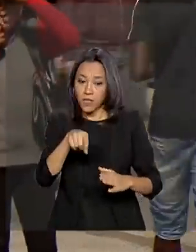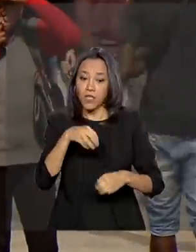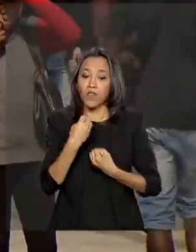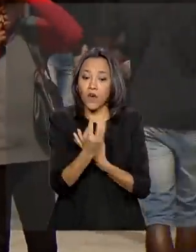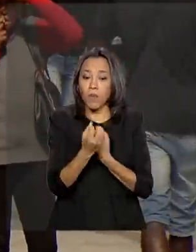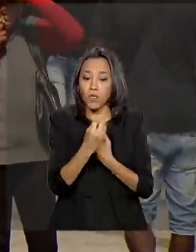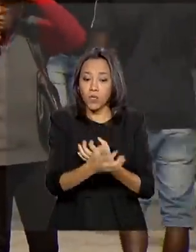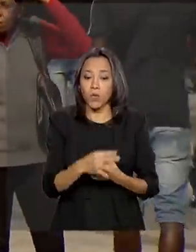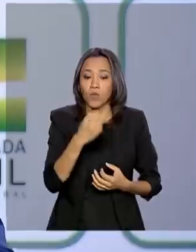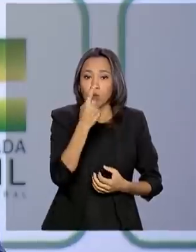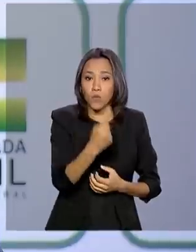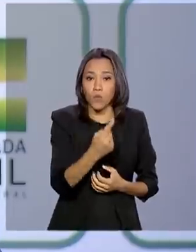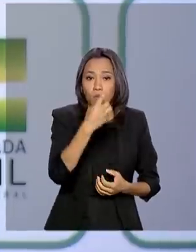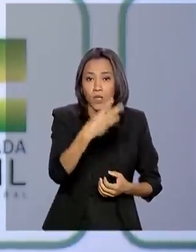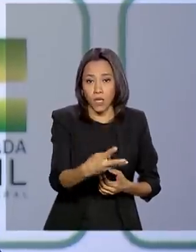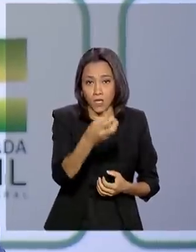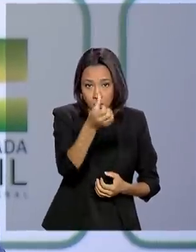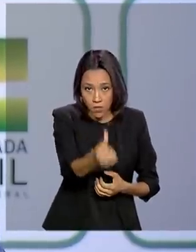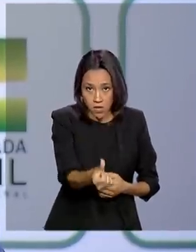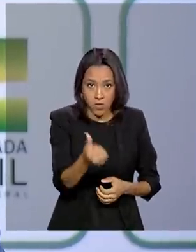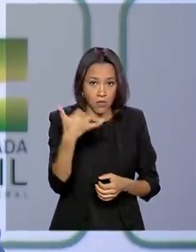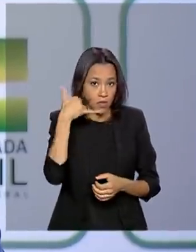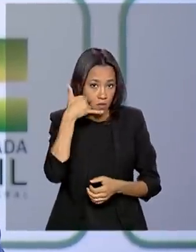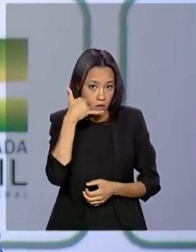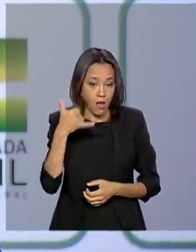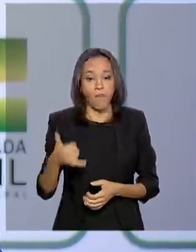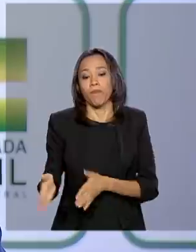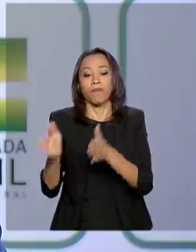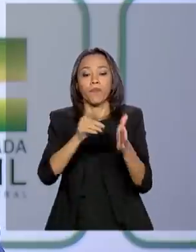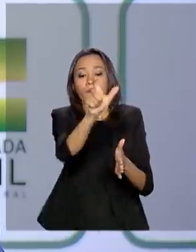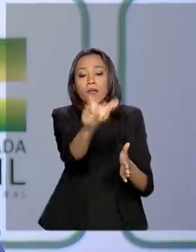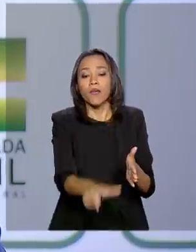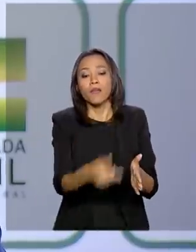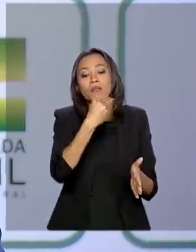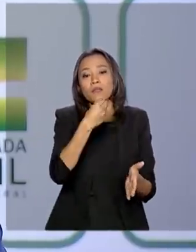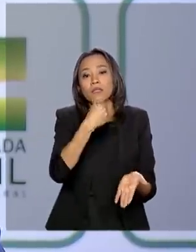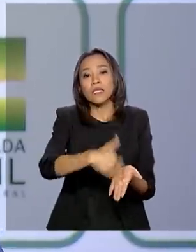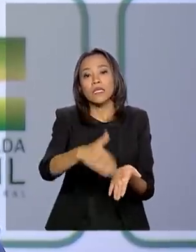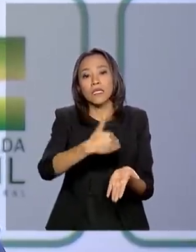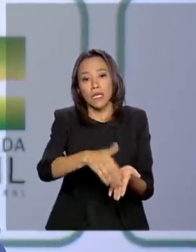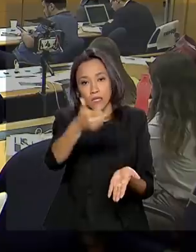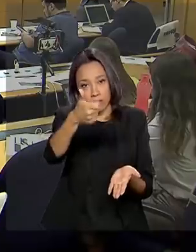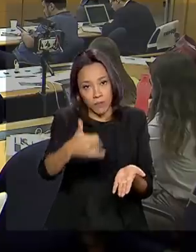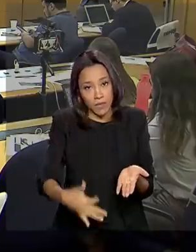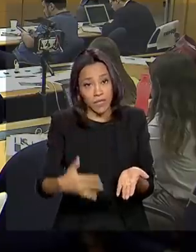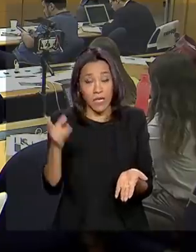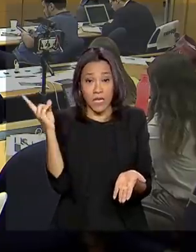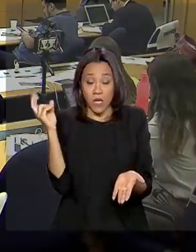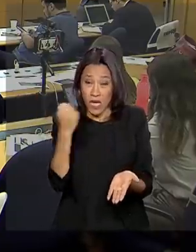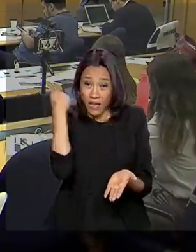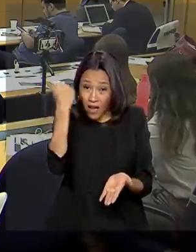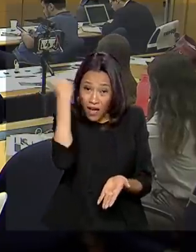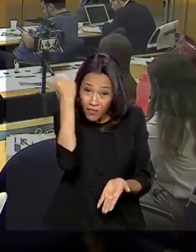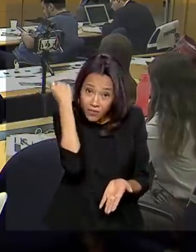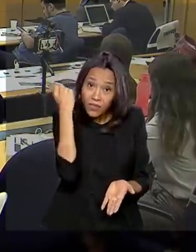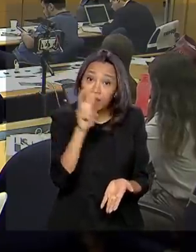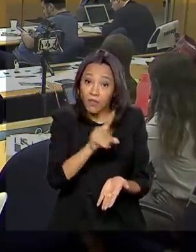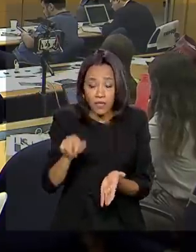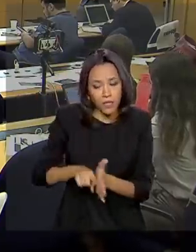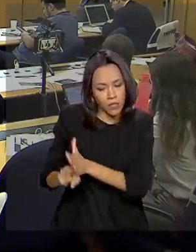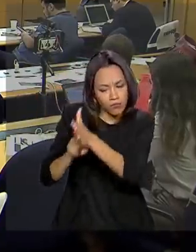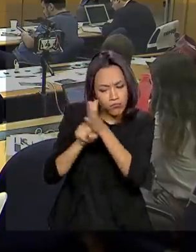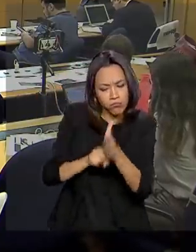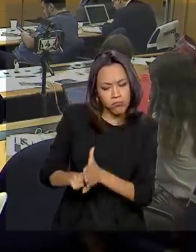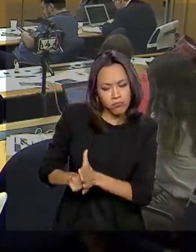136. Segundo o secretário-executivo da pasta, todos os casos graves no país serão investigados